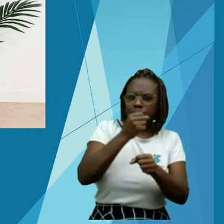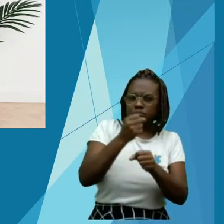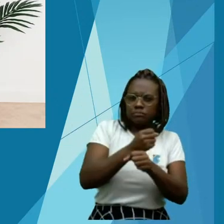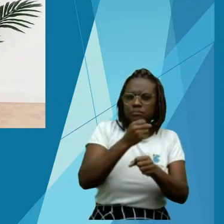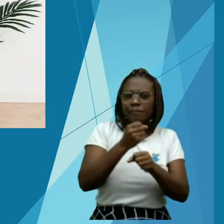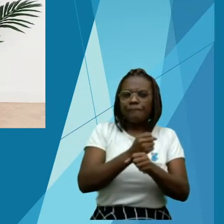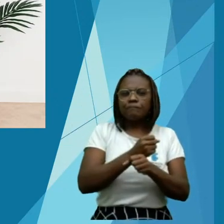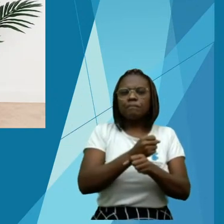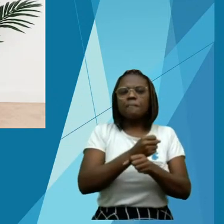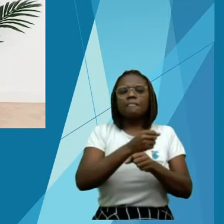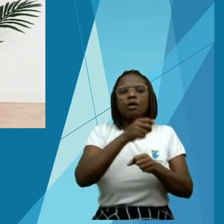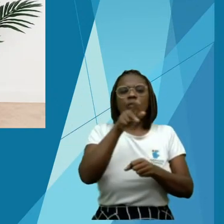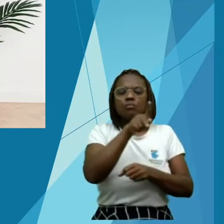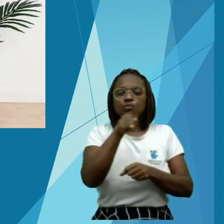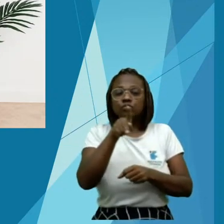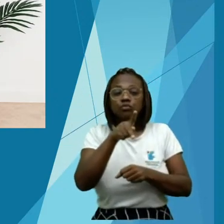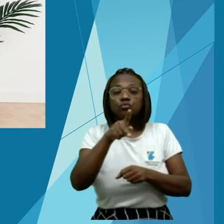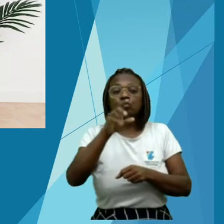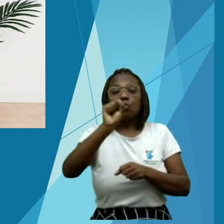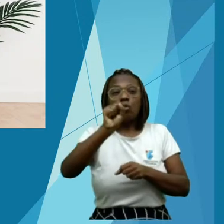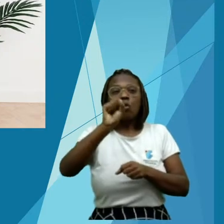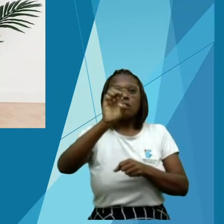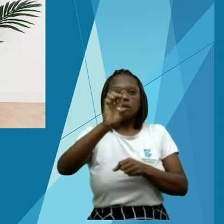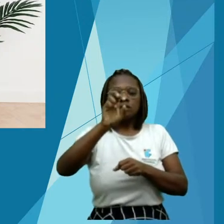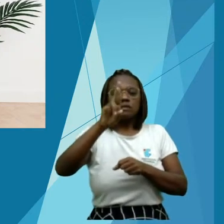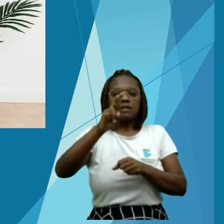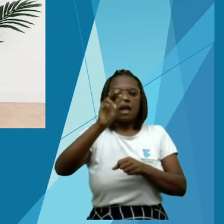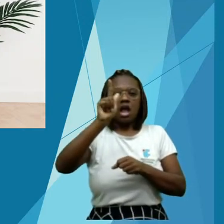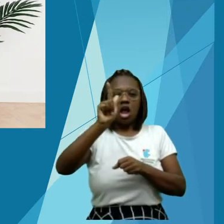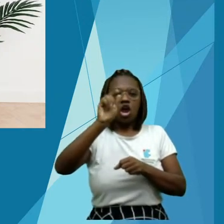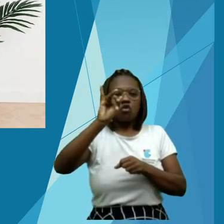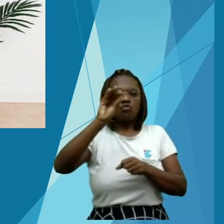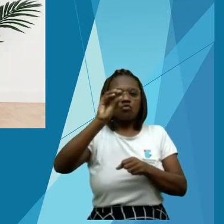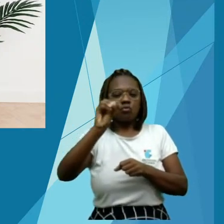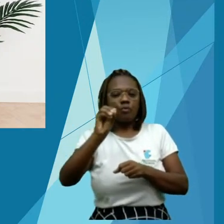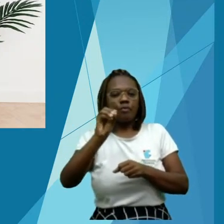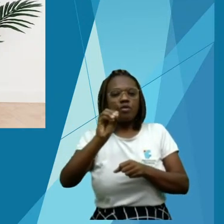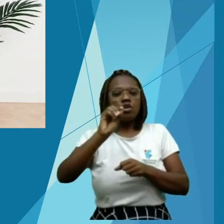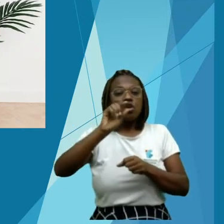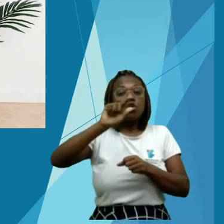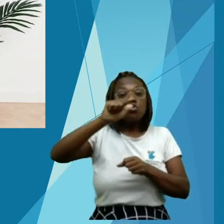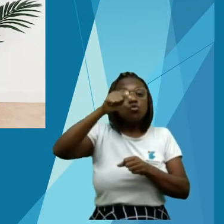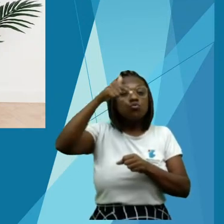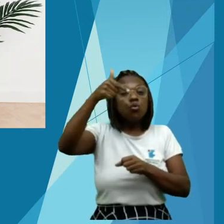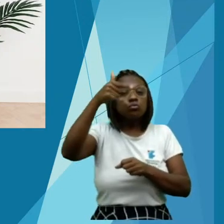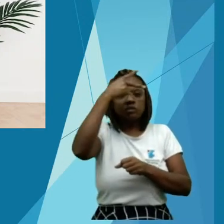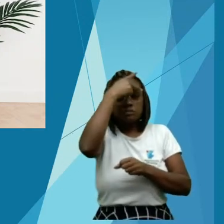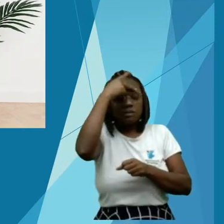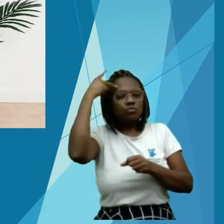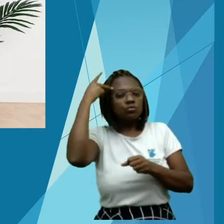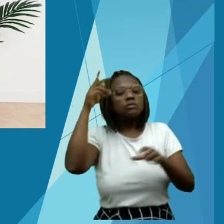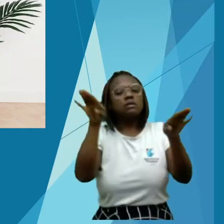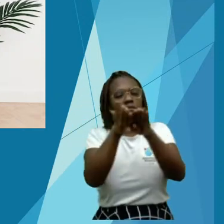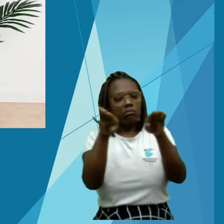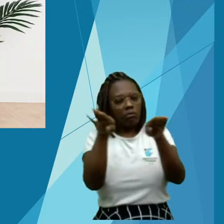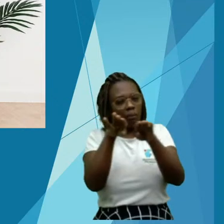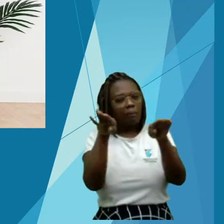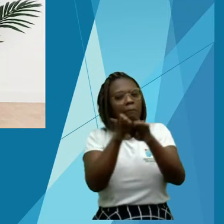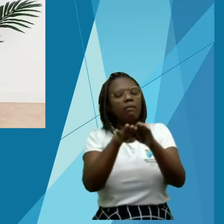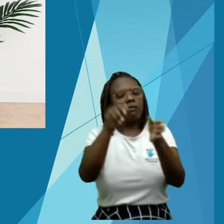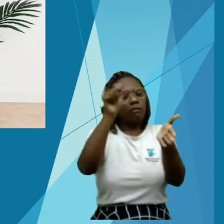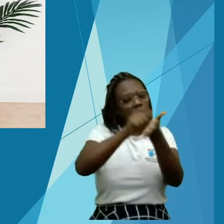a professora Ilseni e a professora Jordana. Então a motivação para essa pesquisa iniciou lá ainda em 2012.